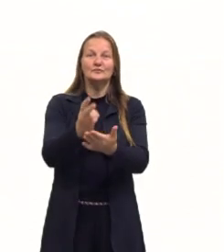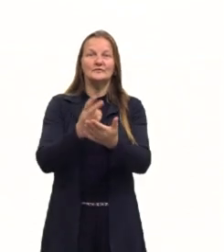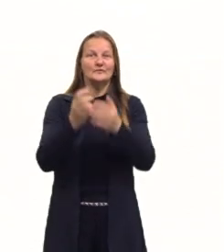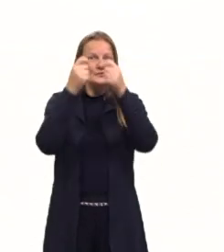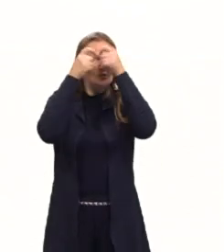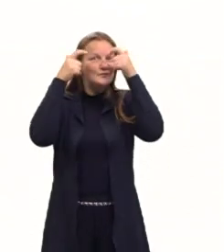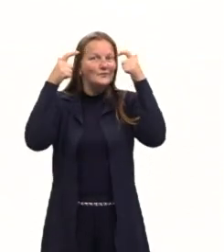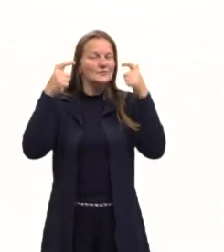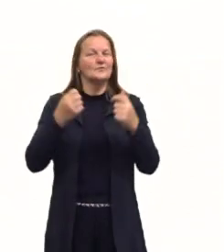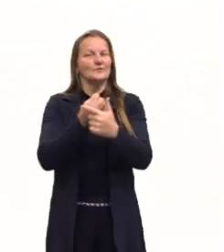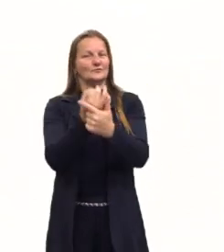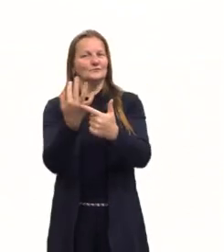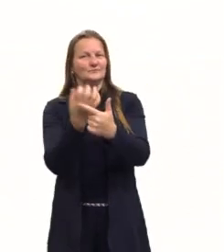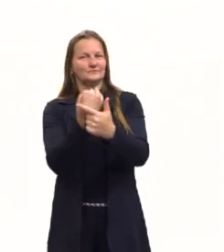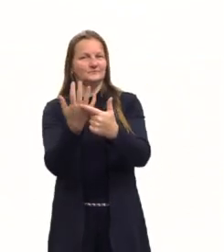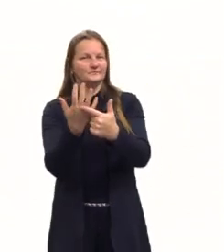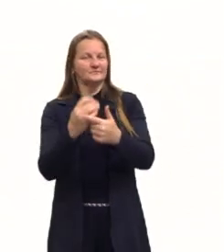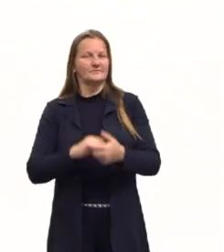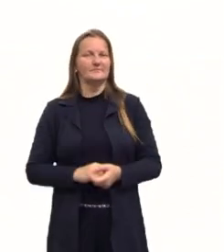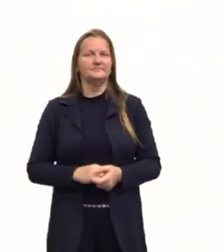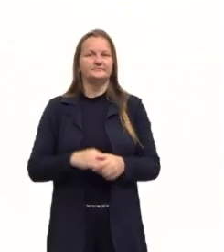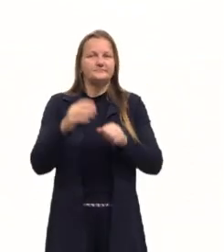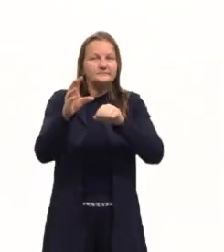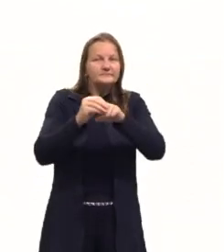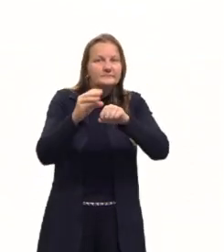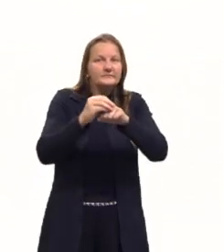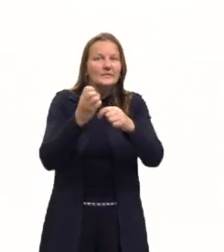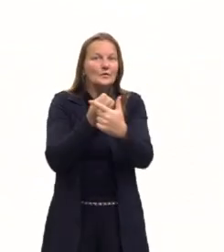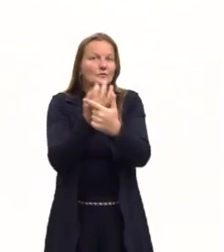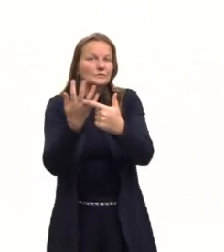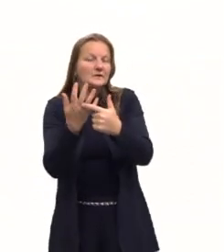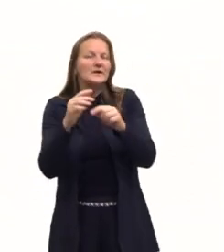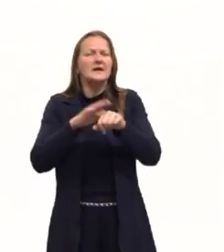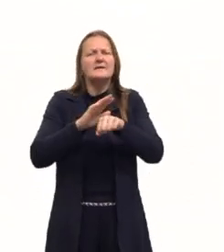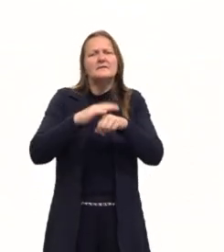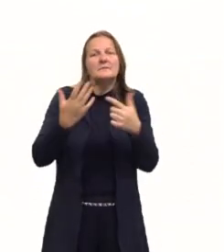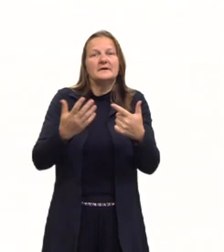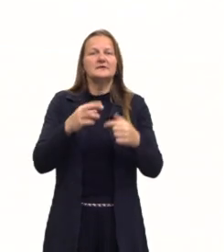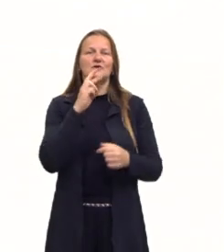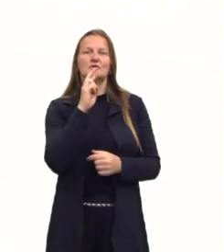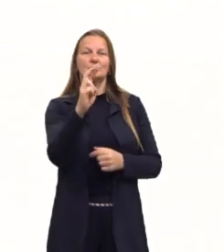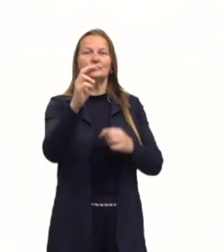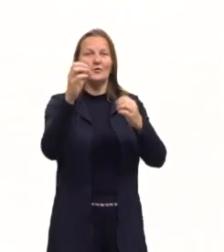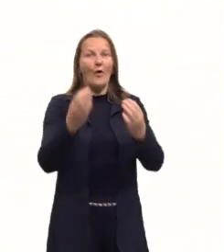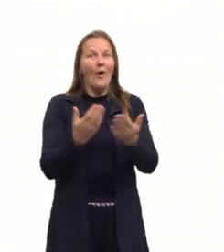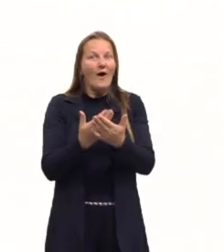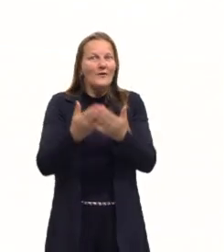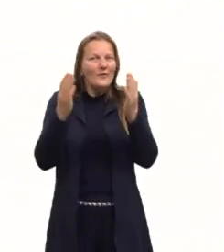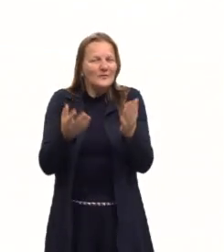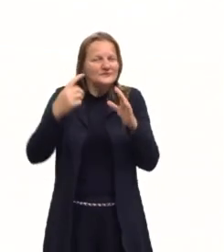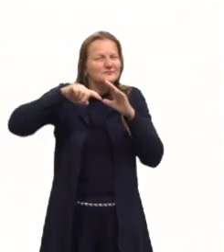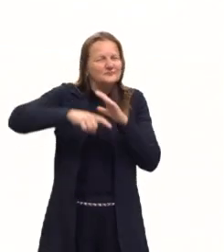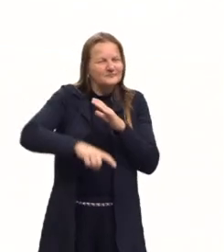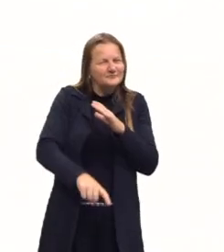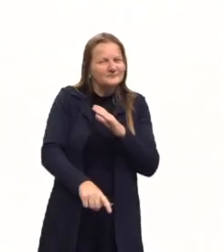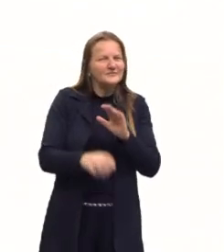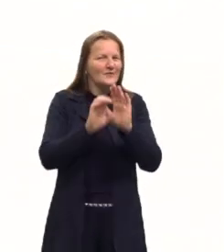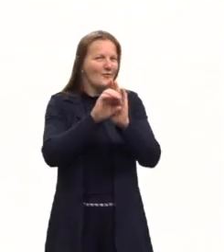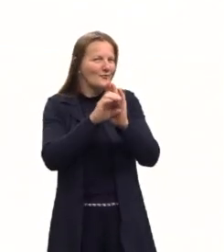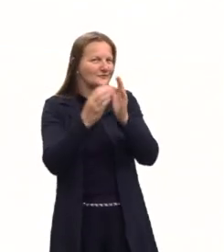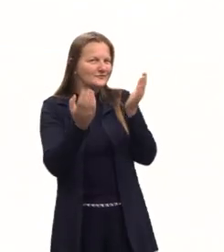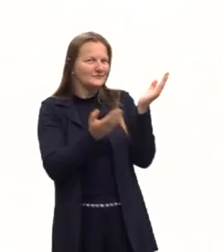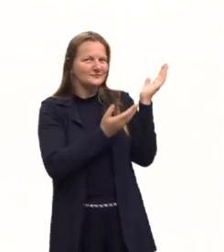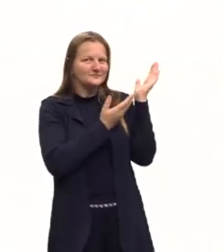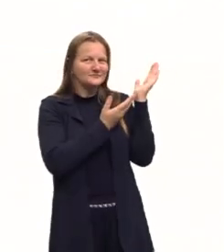conhecimentos algébricos? Então, vamos, vou responder para vocês na aula de hoje, essa nossa questão